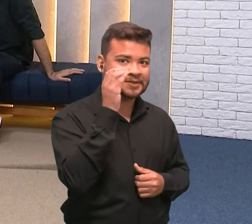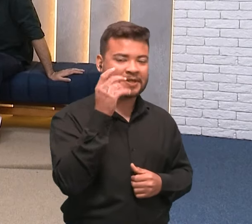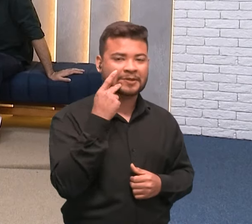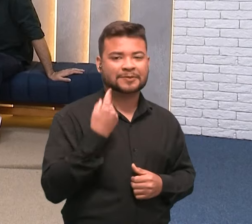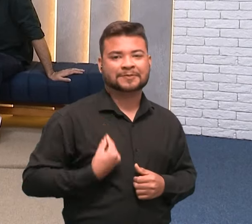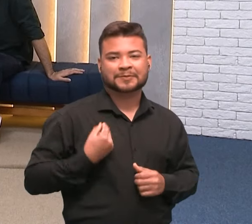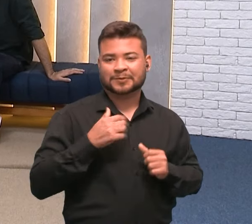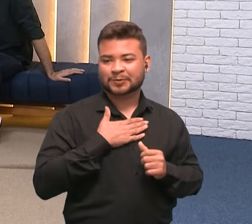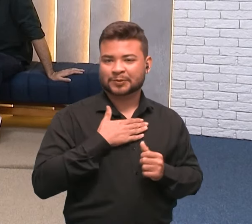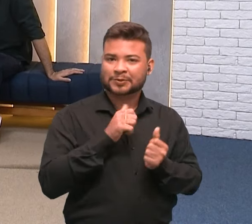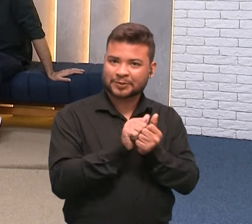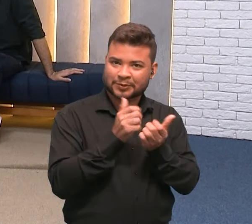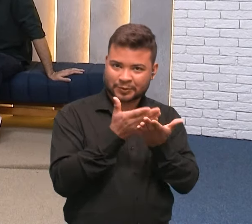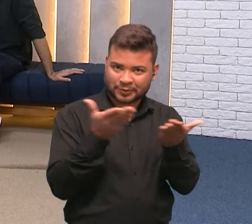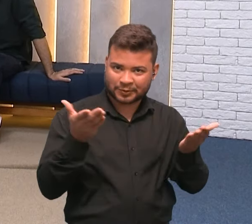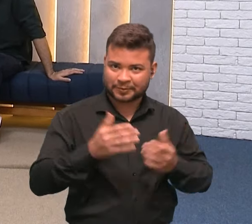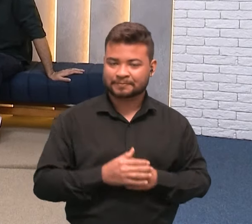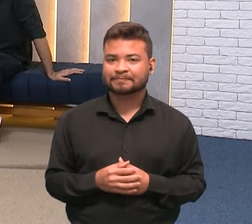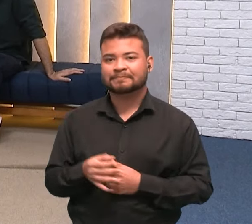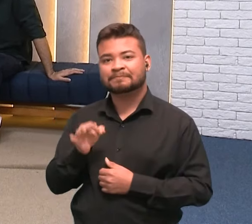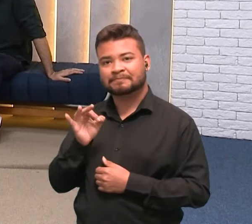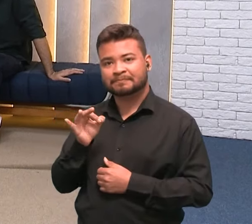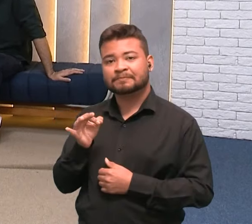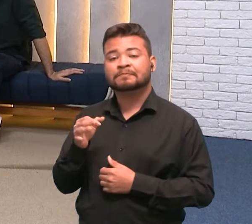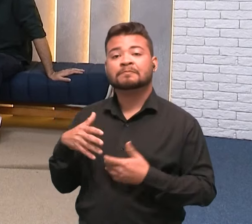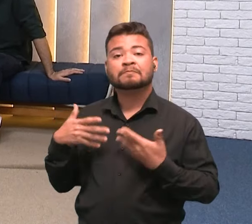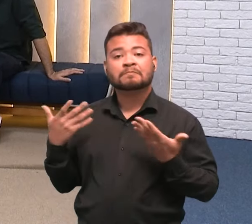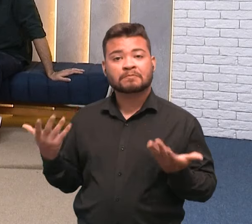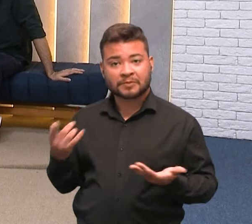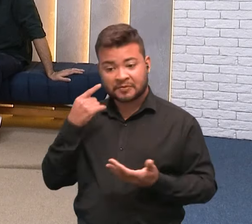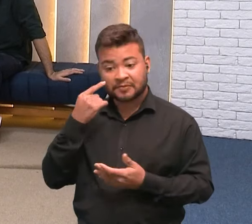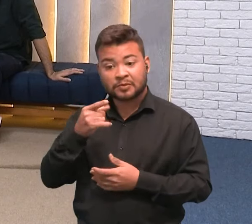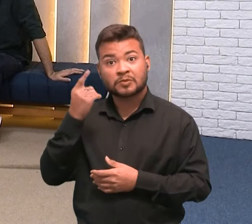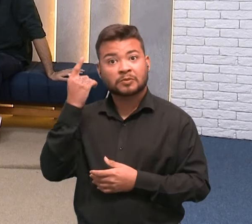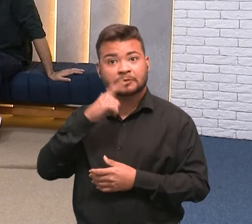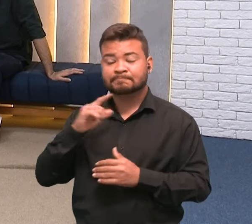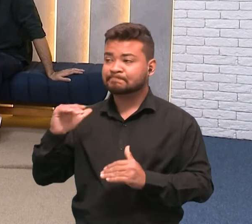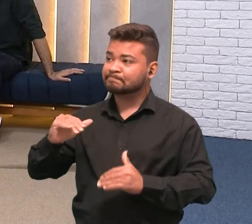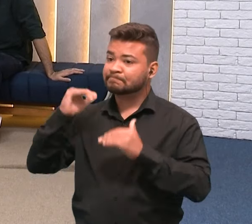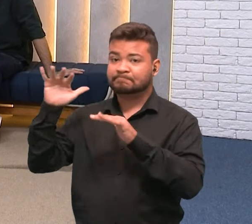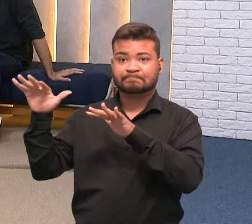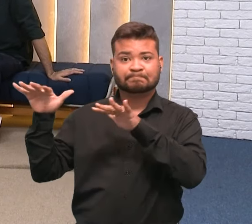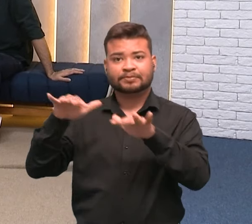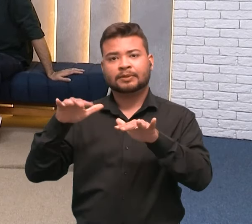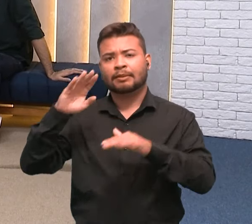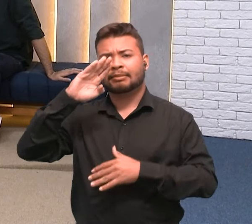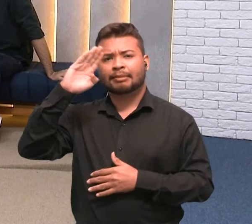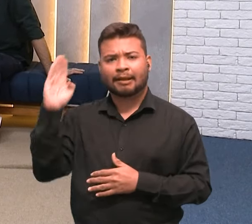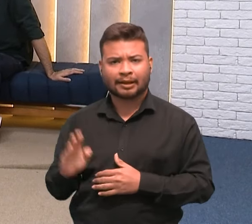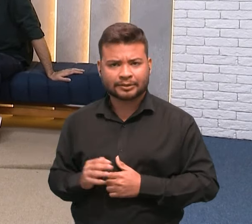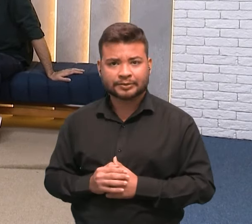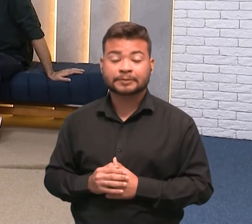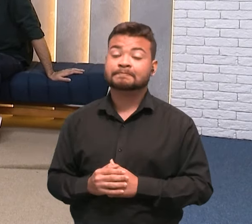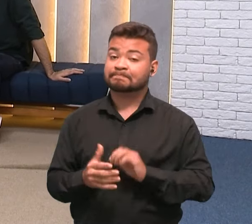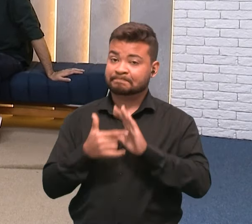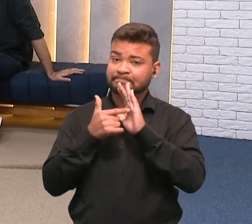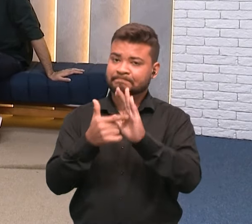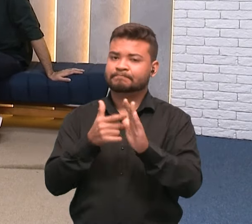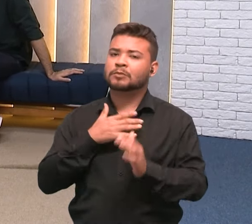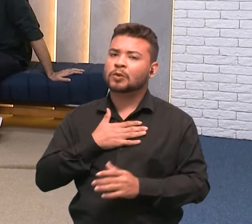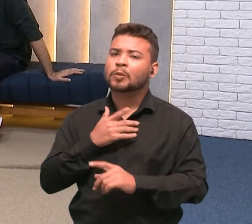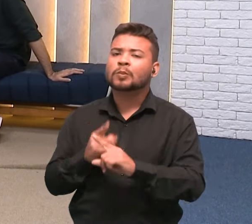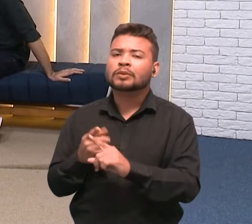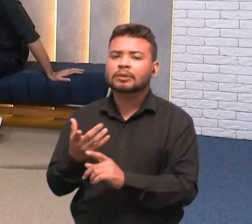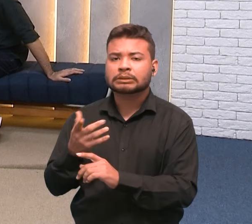estar aqui. Igualmente. Pessoal, então é isso. Destaque nacional, a gente sempre gosta de mostrar, porque, assim, a gente sabe o